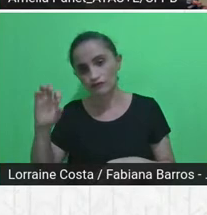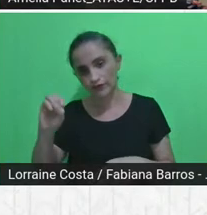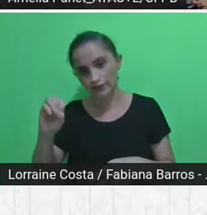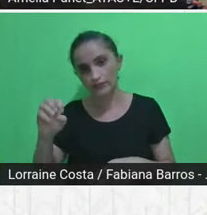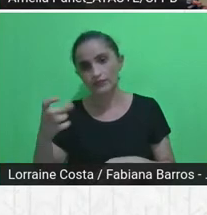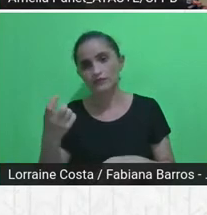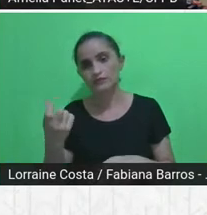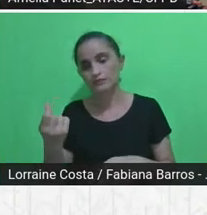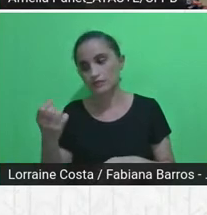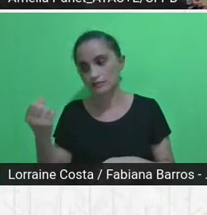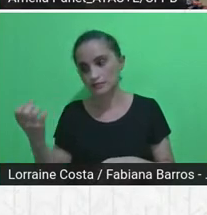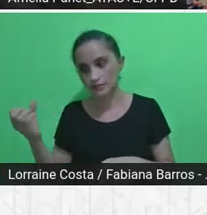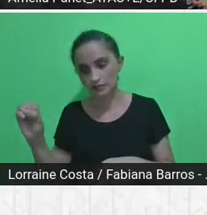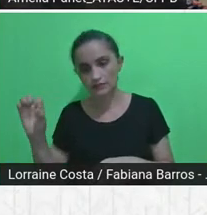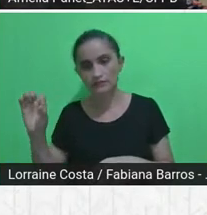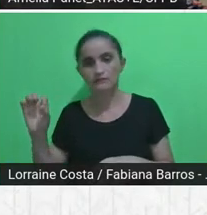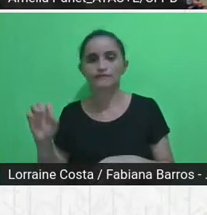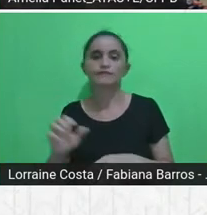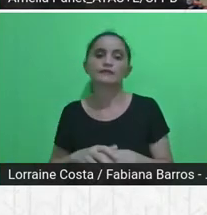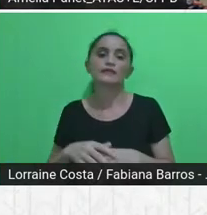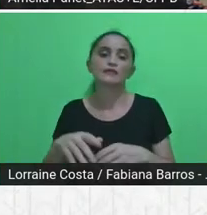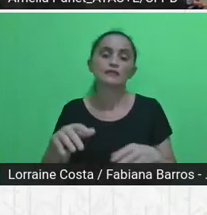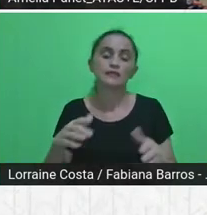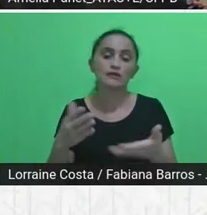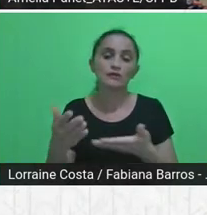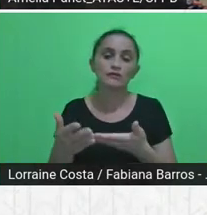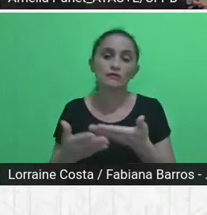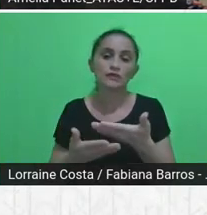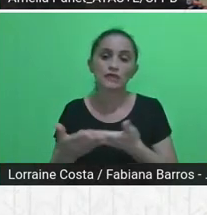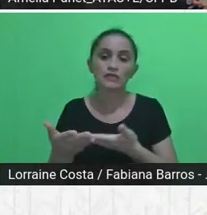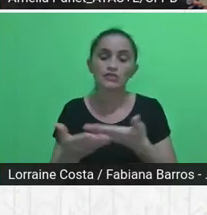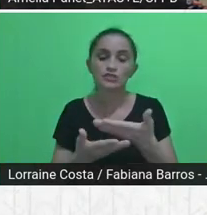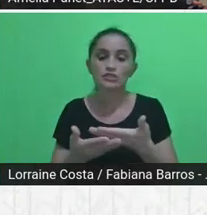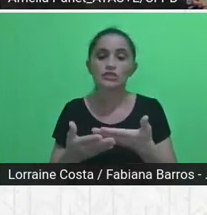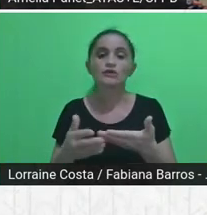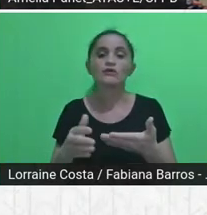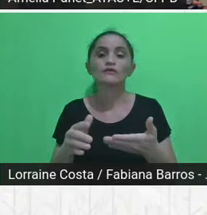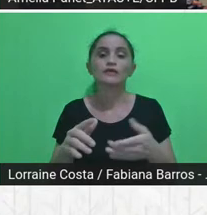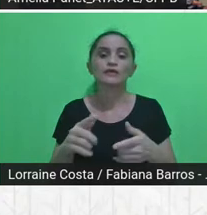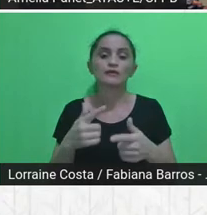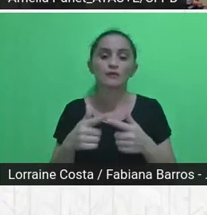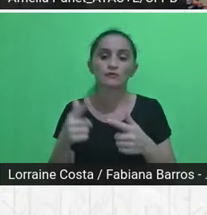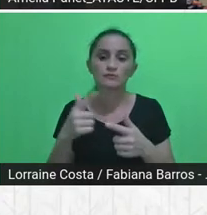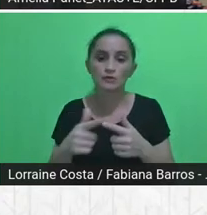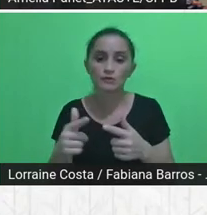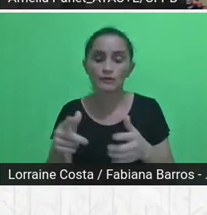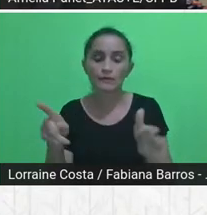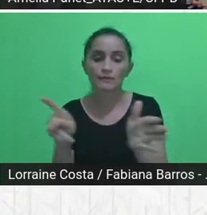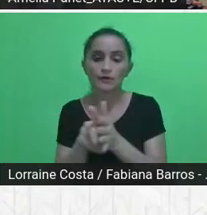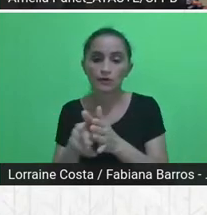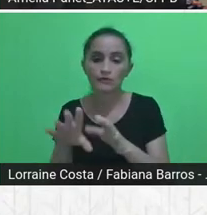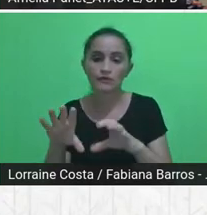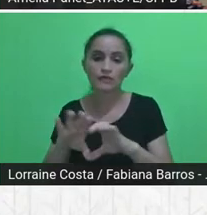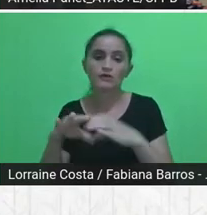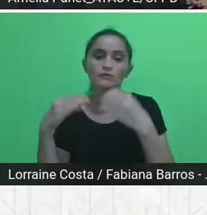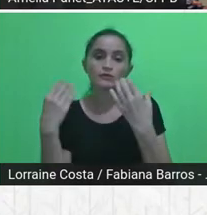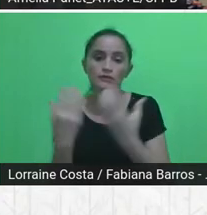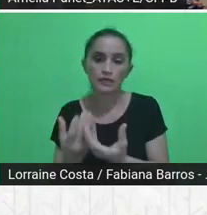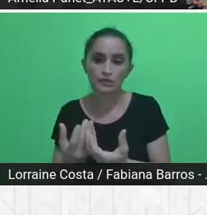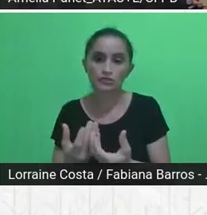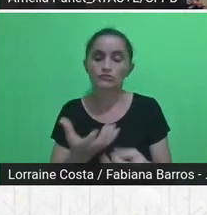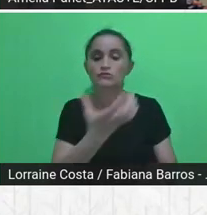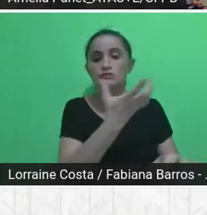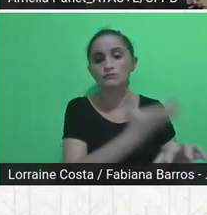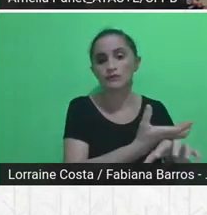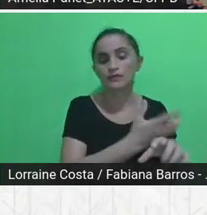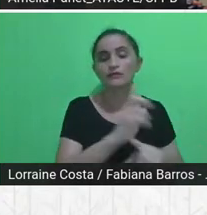de integração, que faziam aponte com as problemáticas da própria comunidade e objeto de estudo.